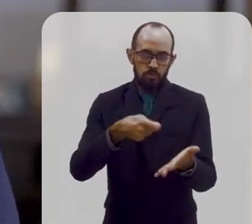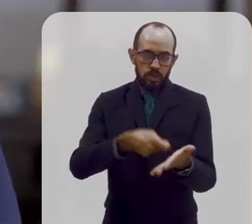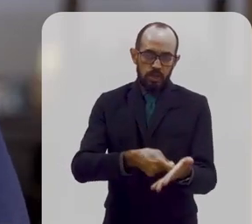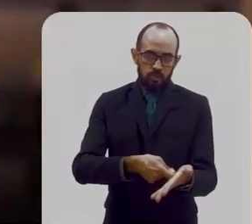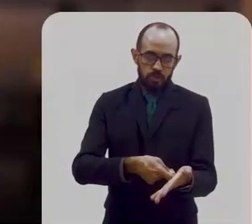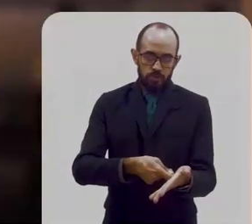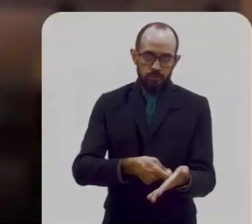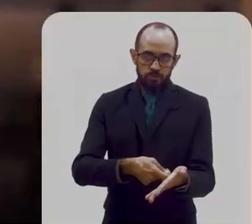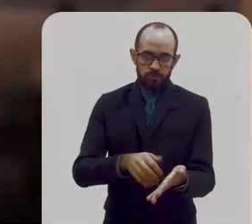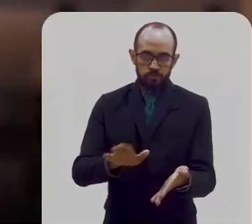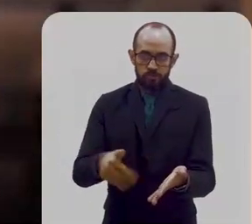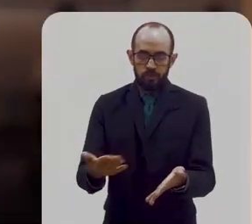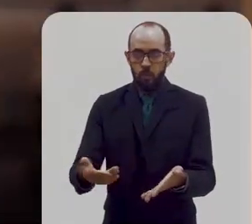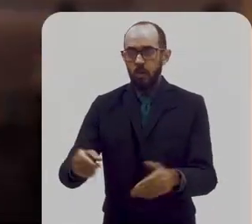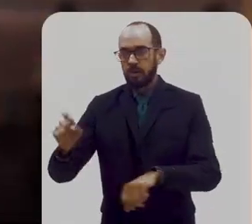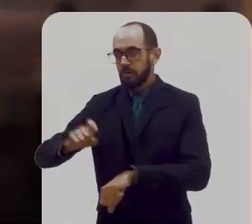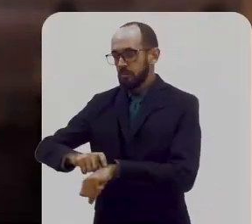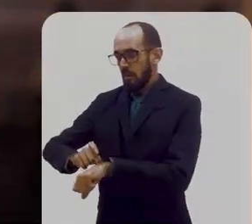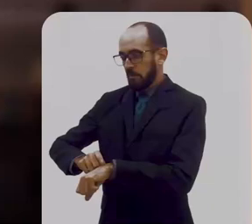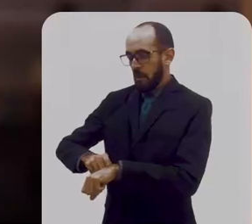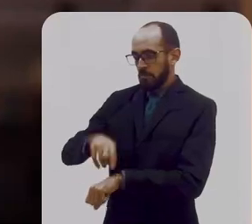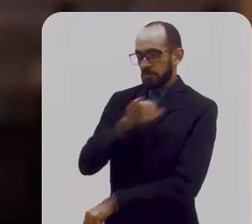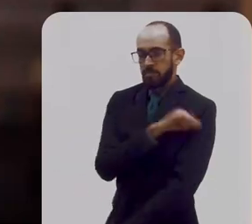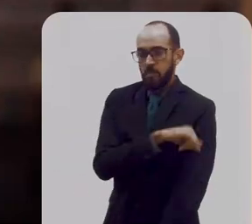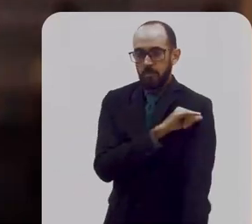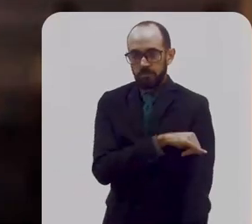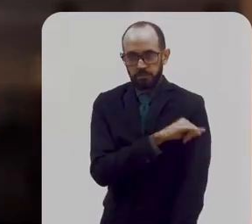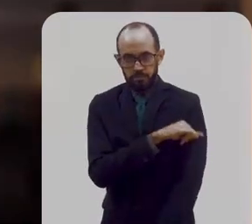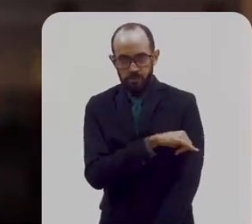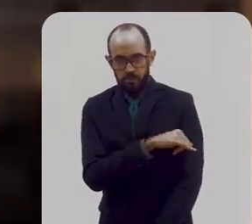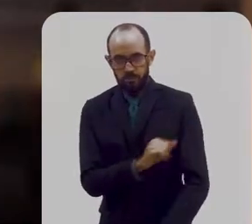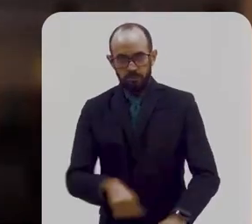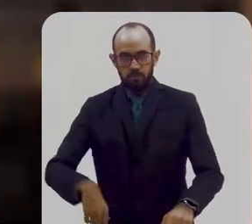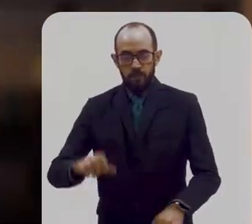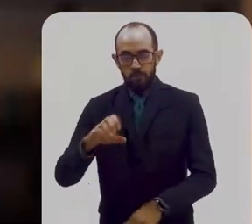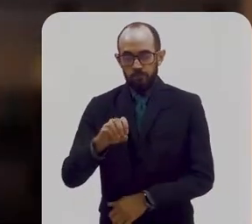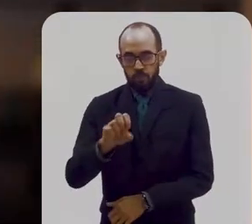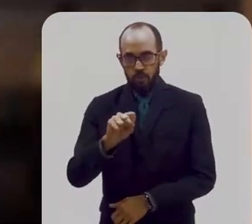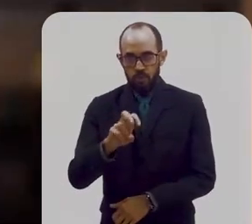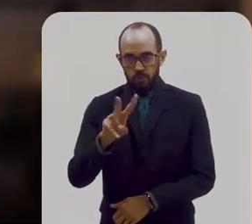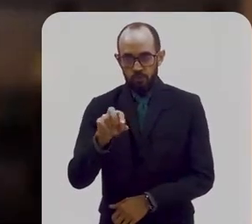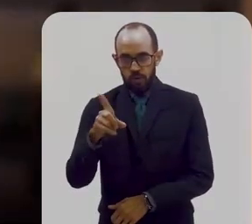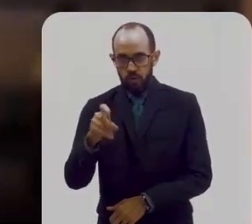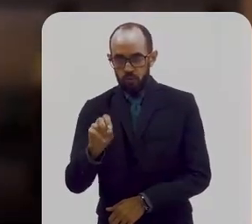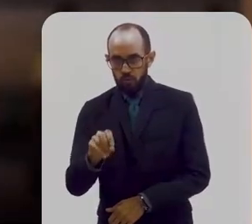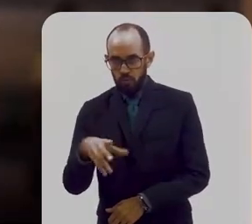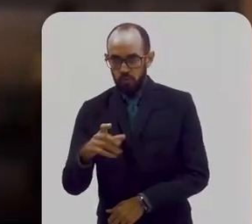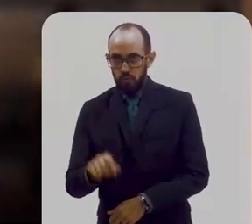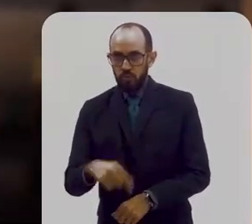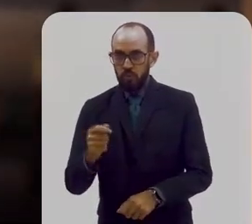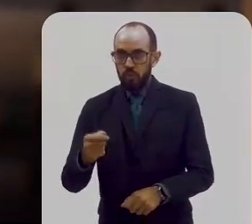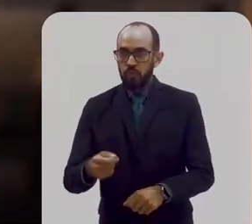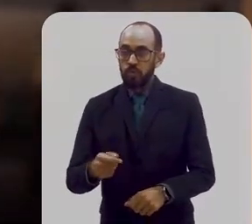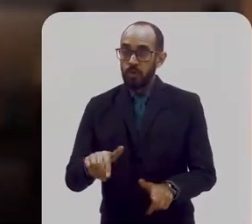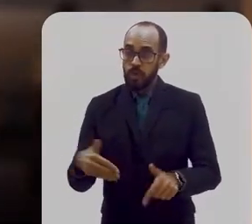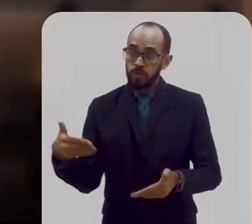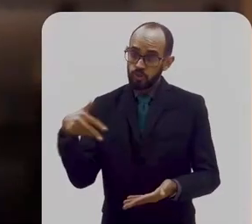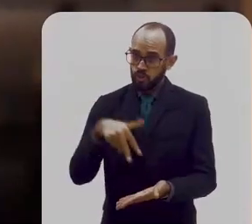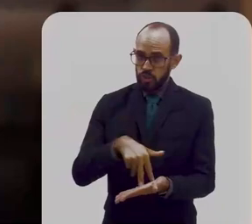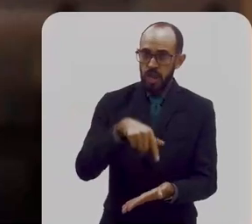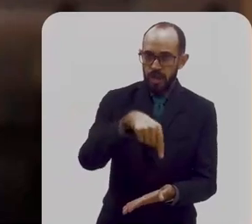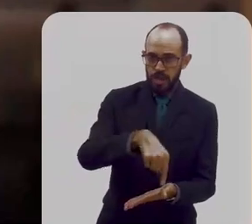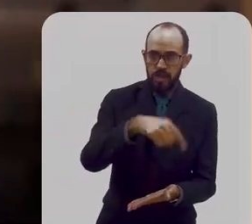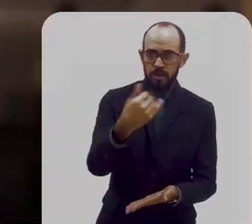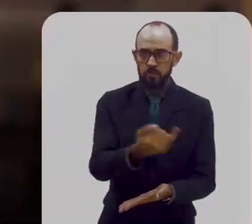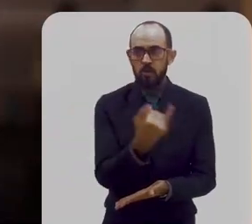obrigatória. Esse momento do Rio de Janeiro e do Brasil que o Oswaldo Cruz surge, ele vai acabar sendo, ao mesmo tempo,